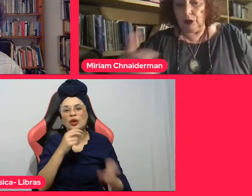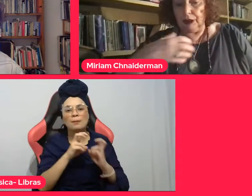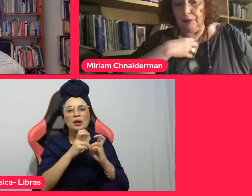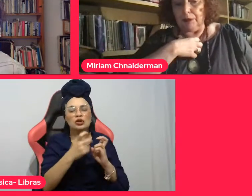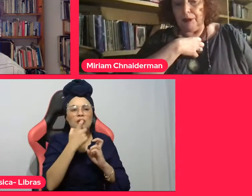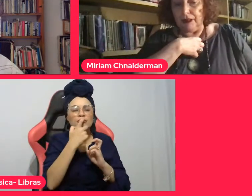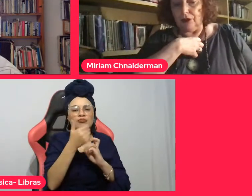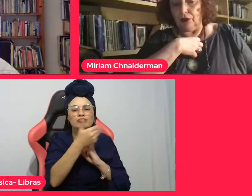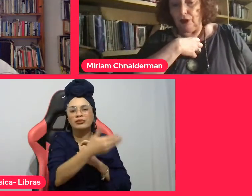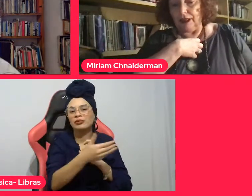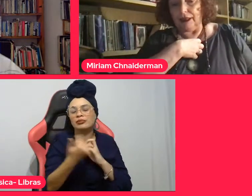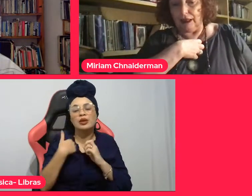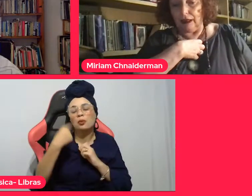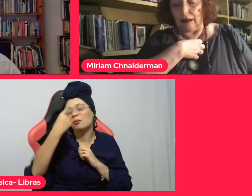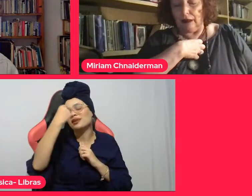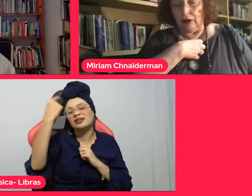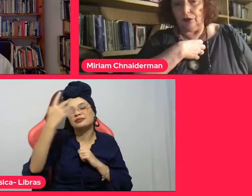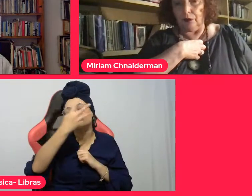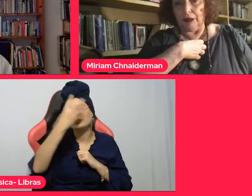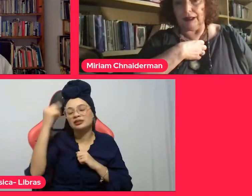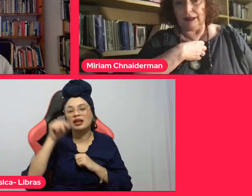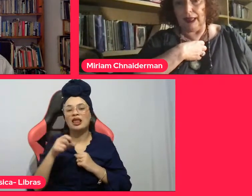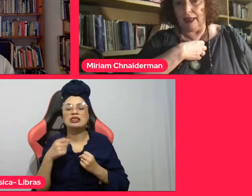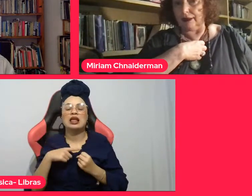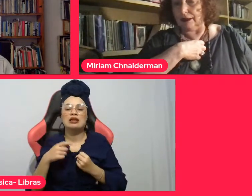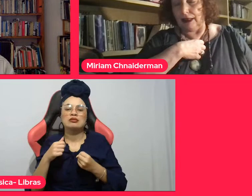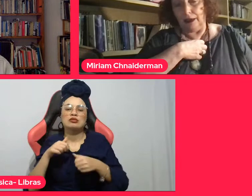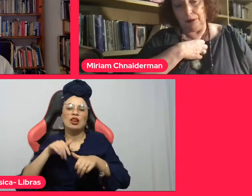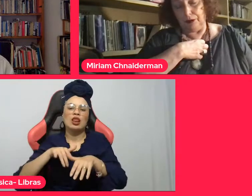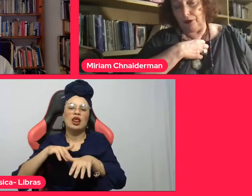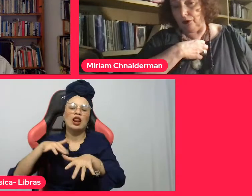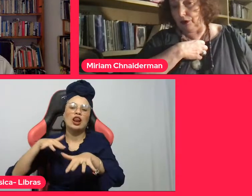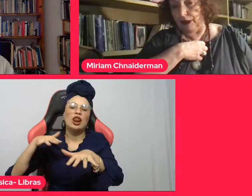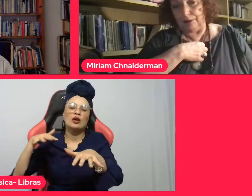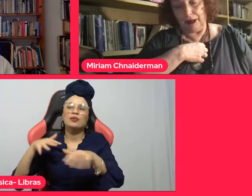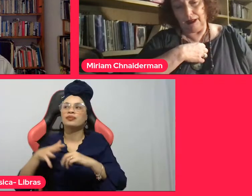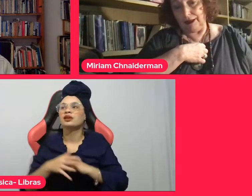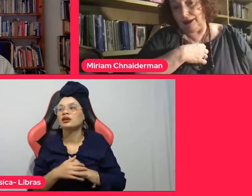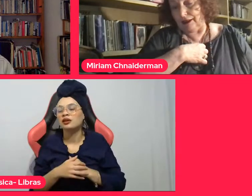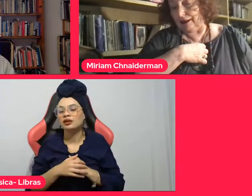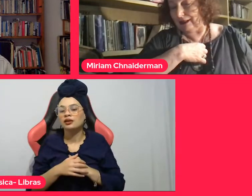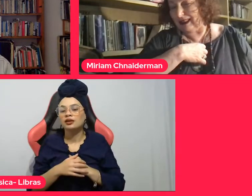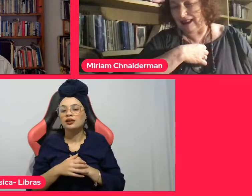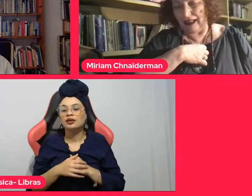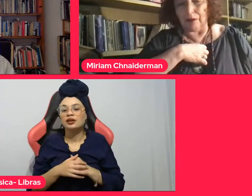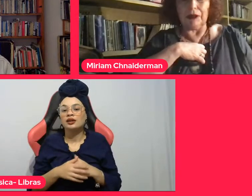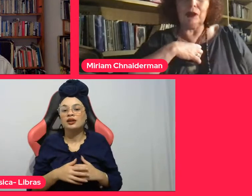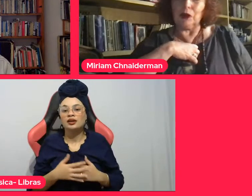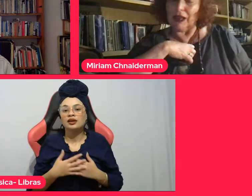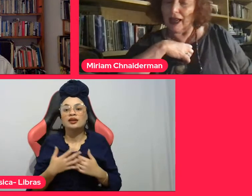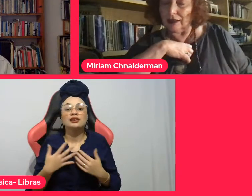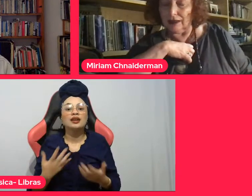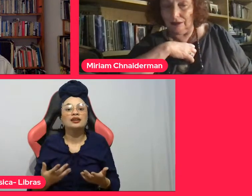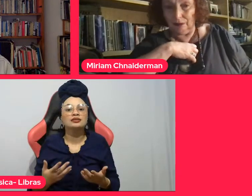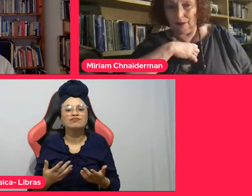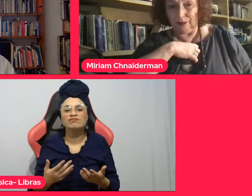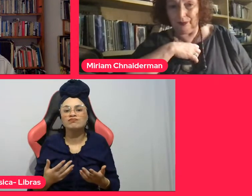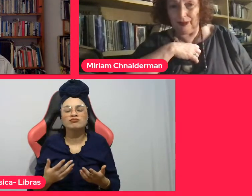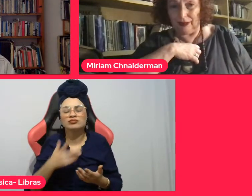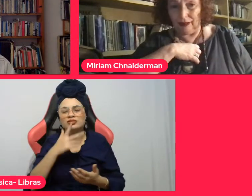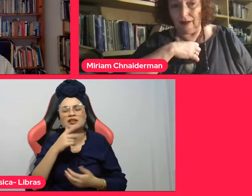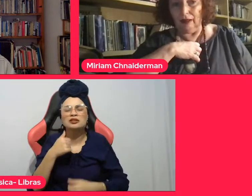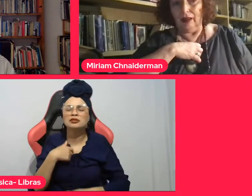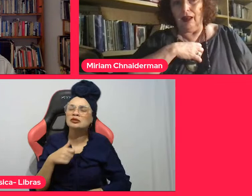o que me impressionou é que eu vi uma cidade absolutamente abandonada,